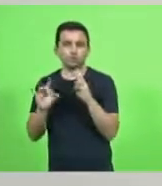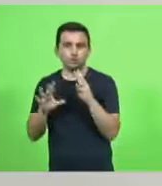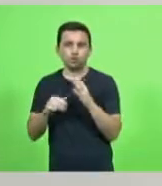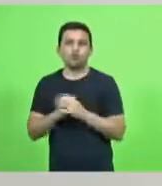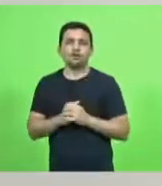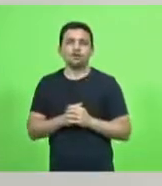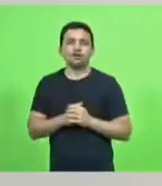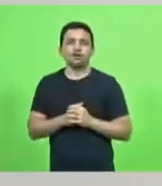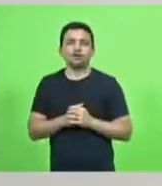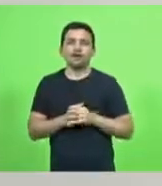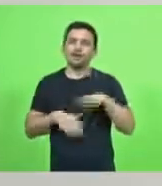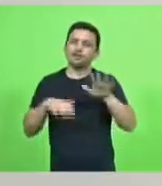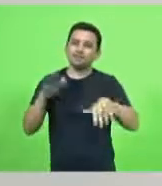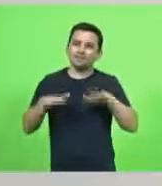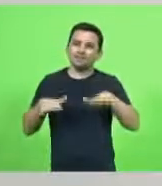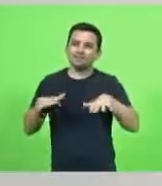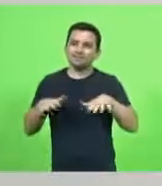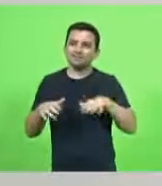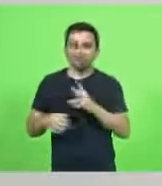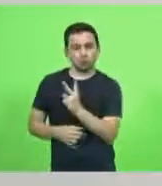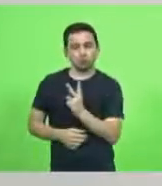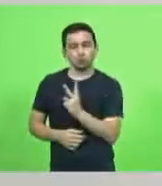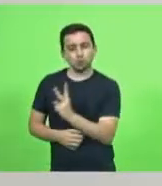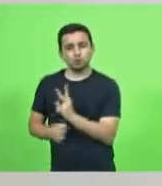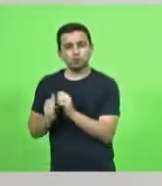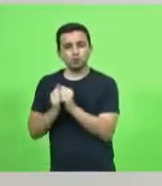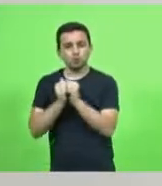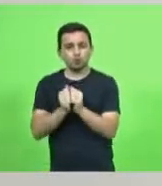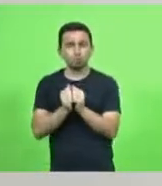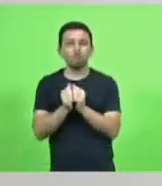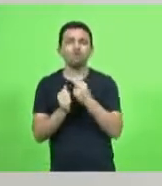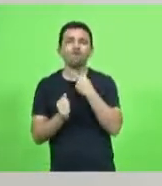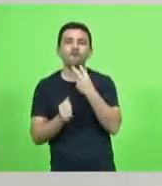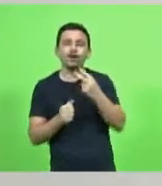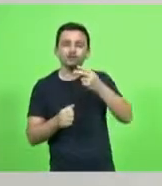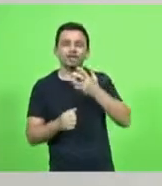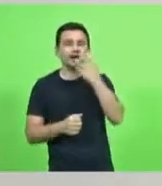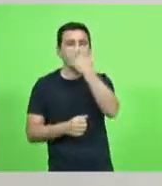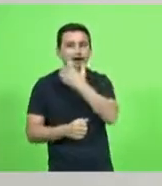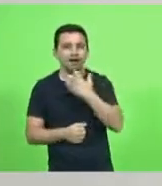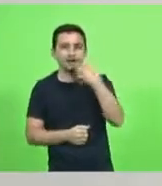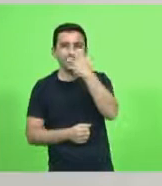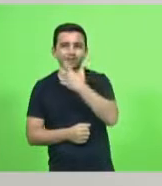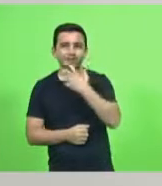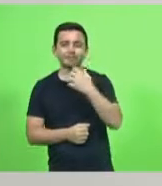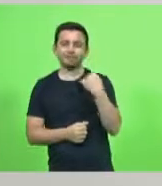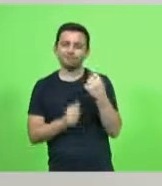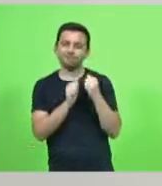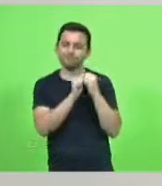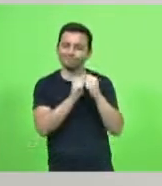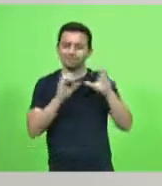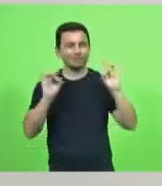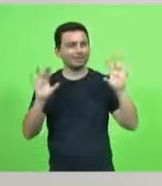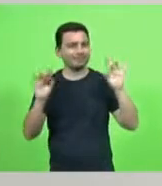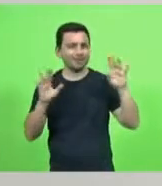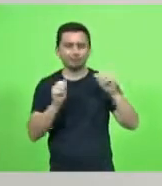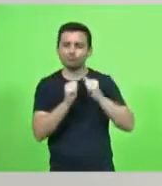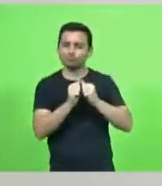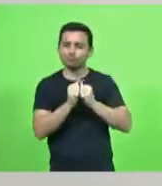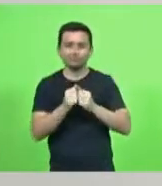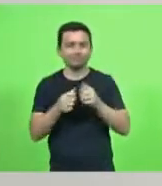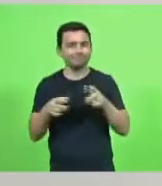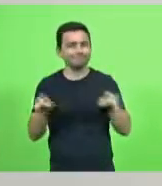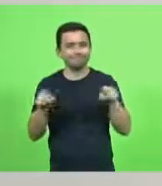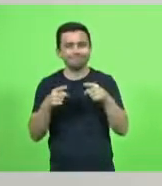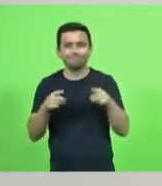do Claudinei ia para fazer a voz do Claudinei e nós tivemos esse momento tão especial eu